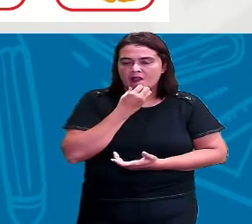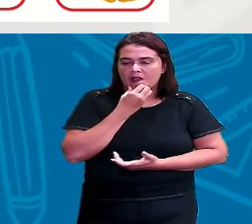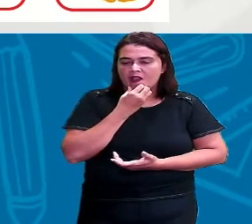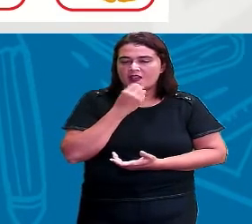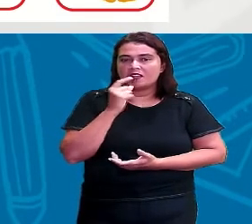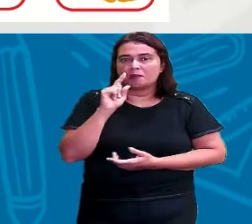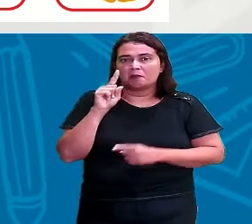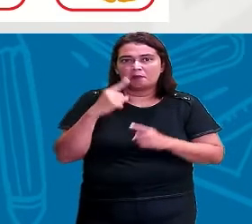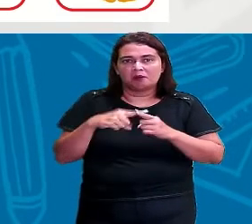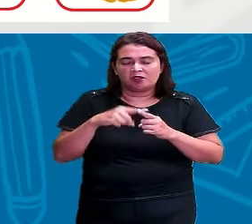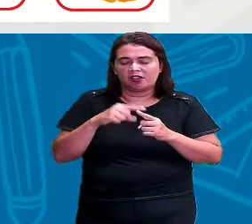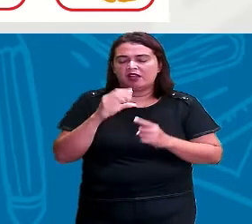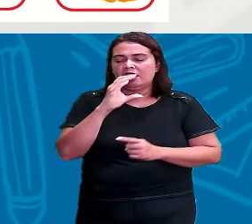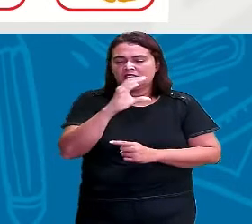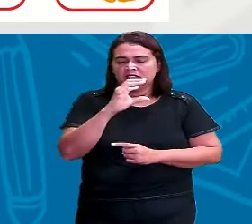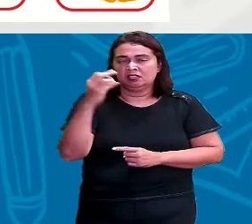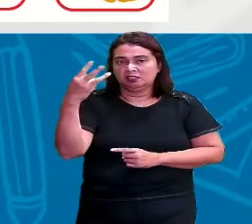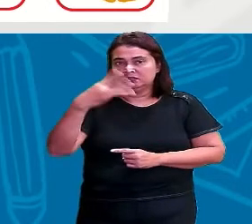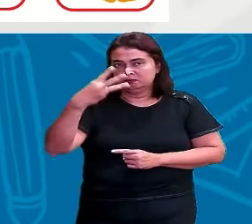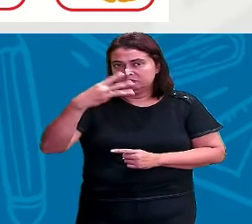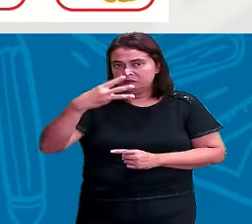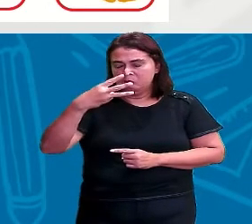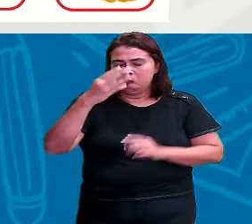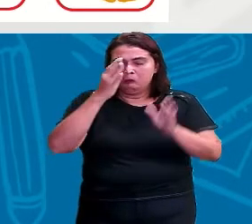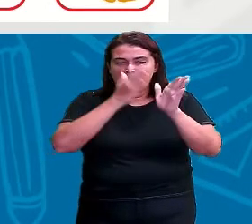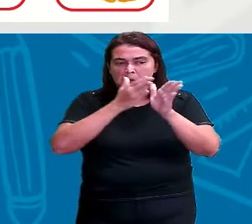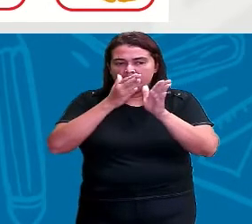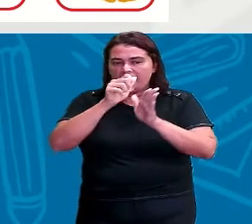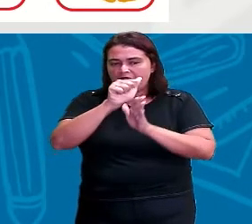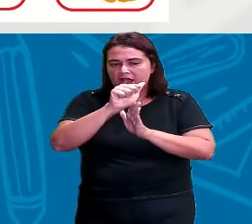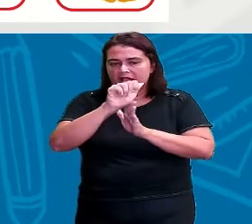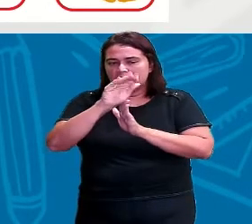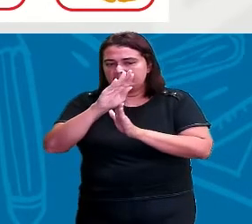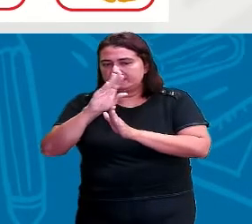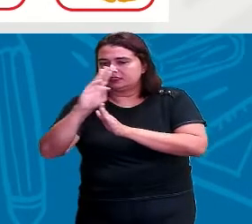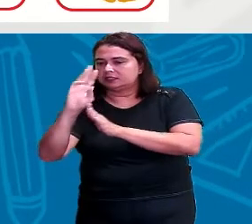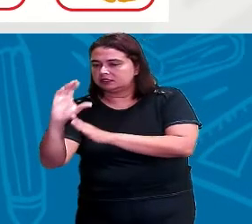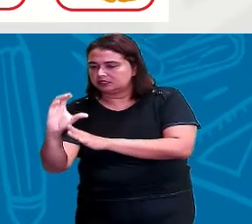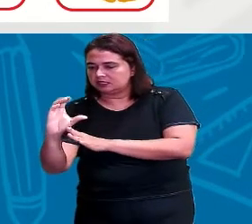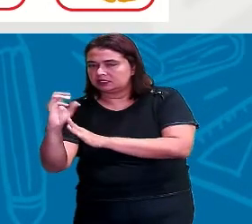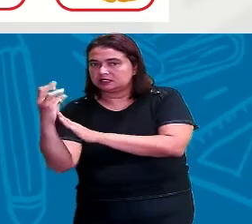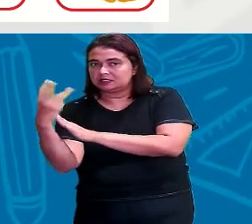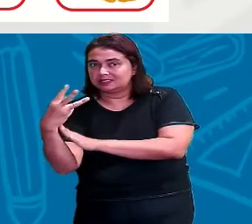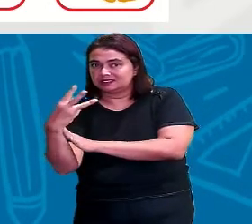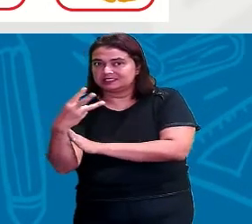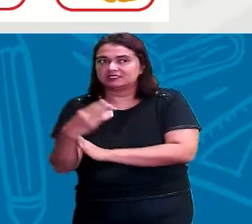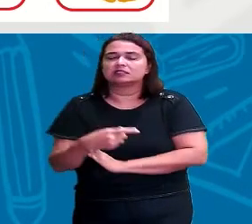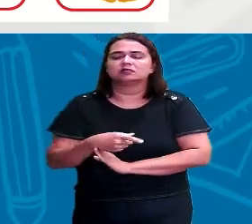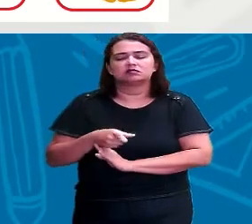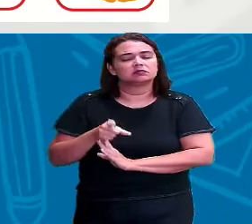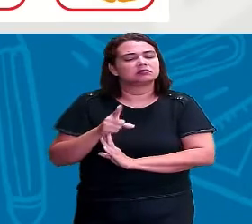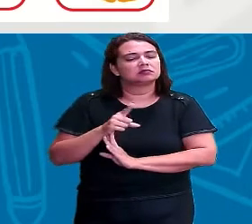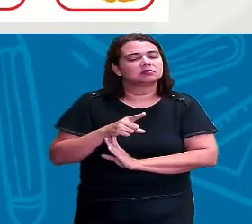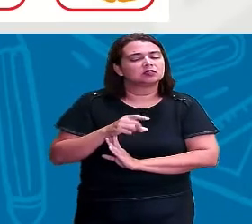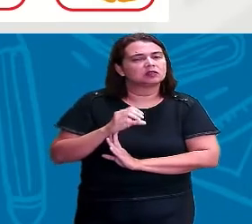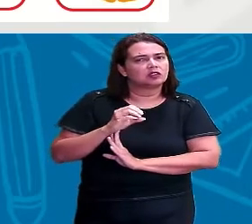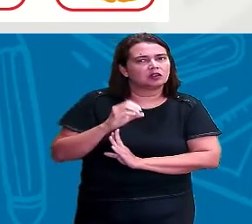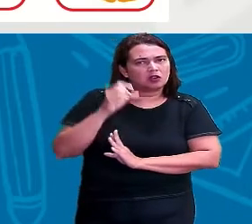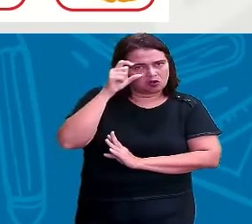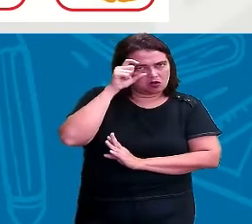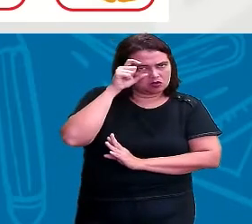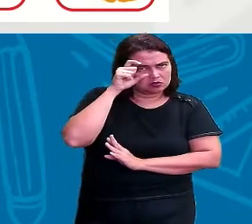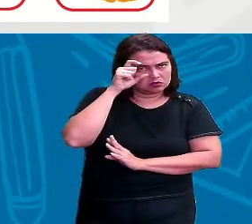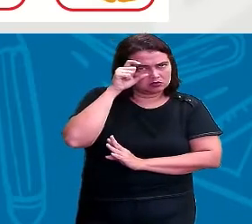C é a terceira letrinha do alfabeto. Então, eu vou olhando aqui. Um óculos